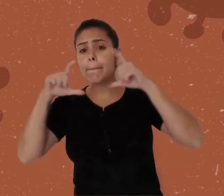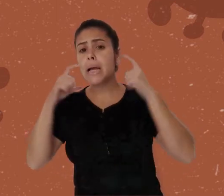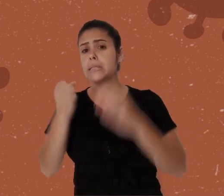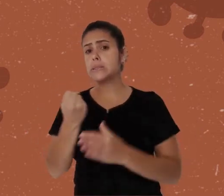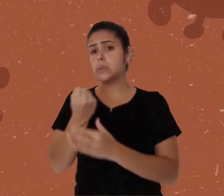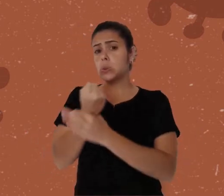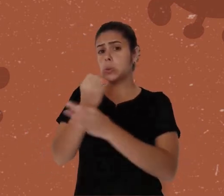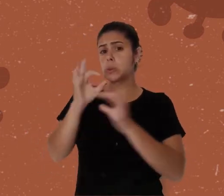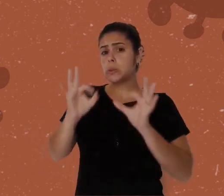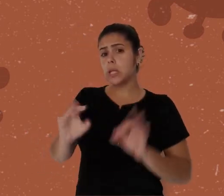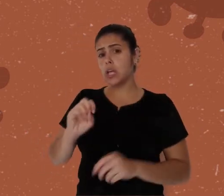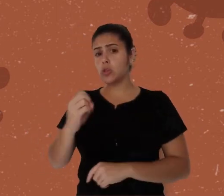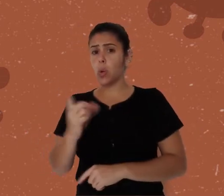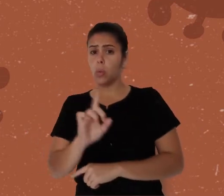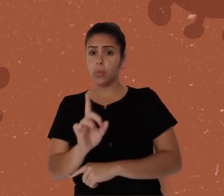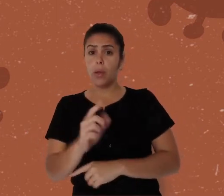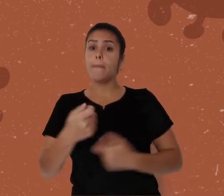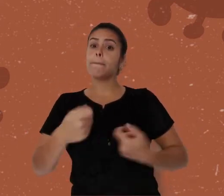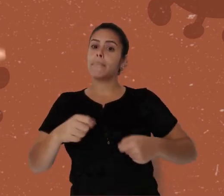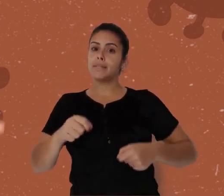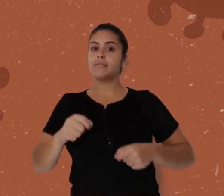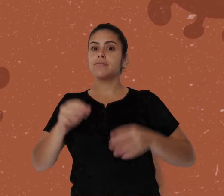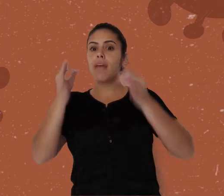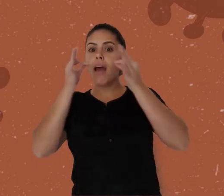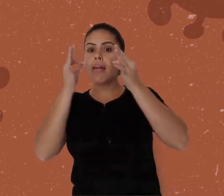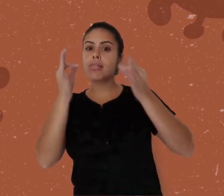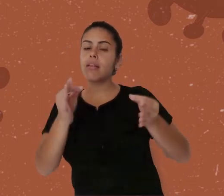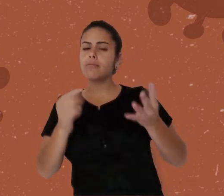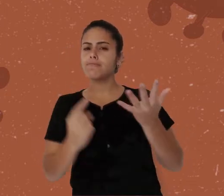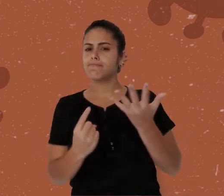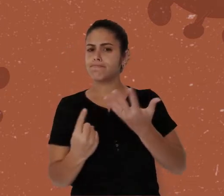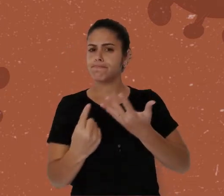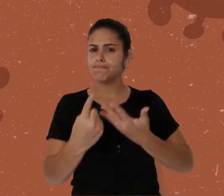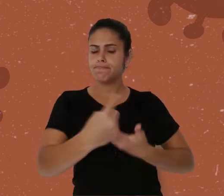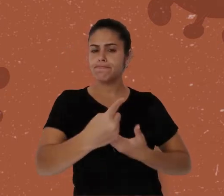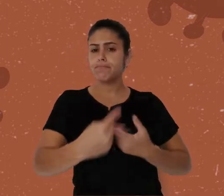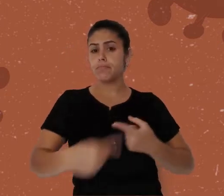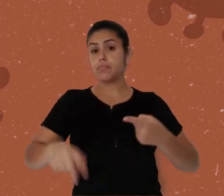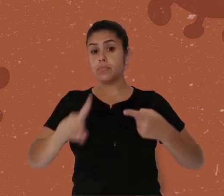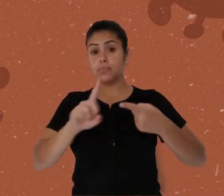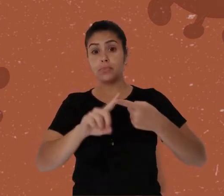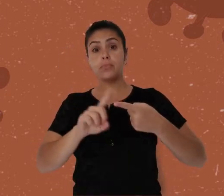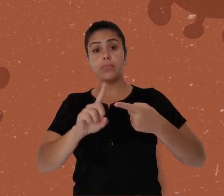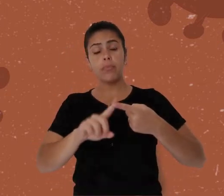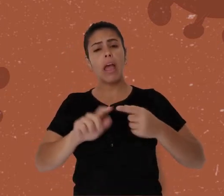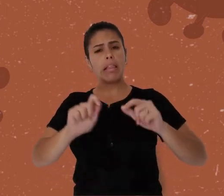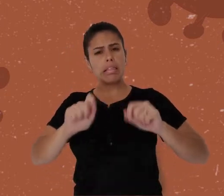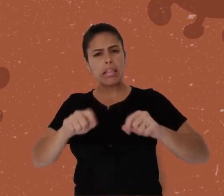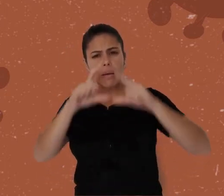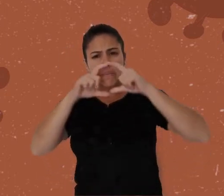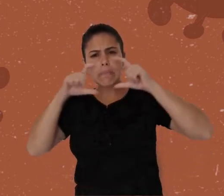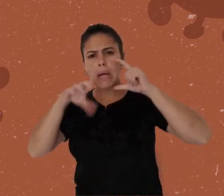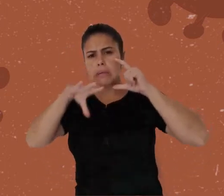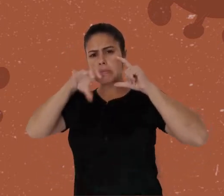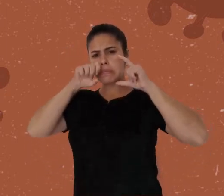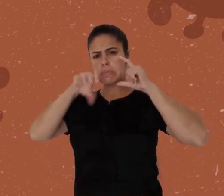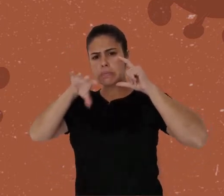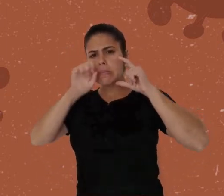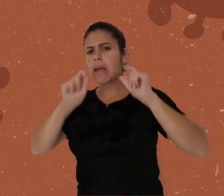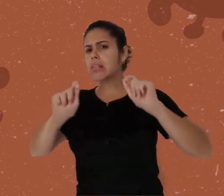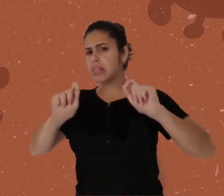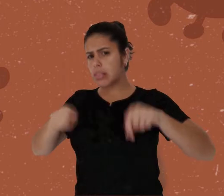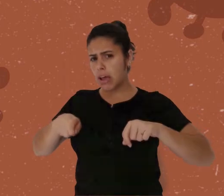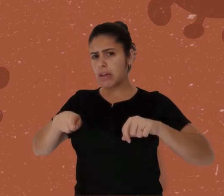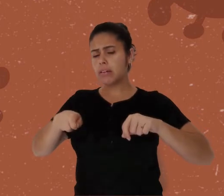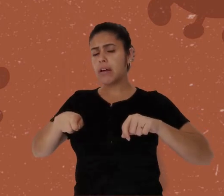isso, precisamos observar os seguintes fatores. Se é possível respirar com a máscara Materiais muito